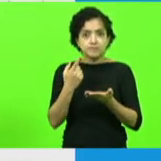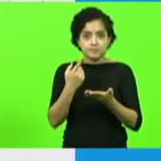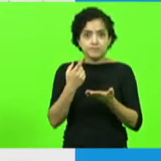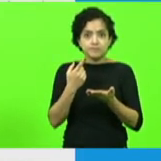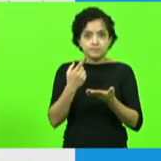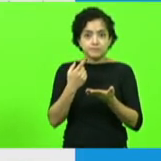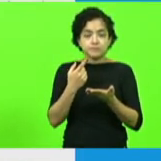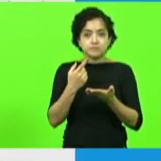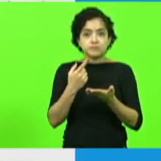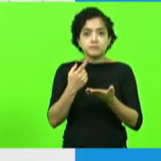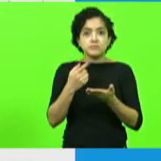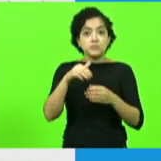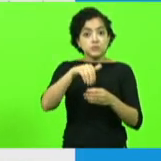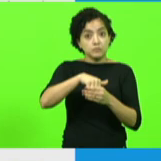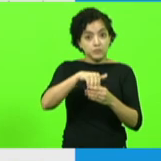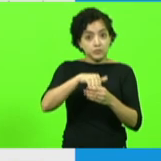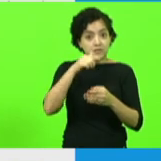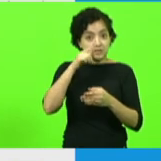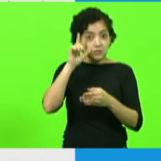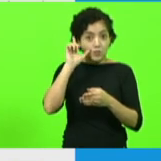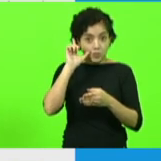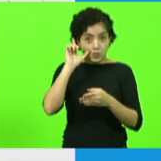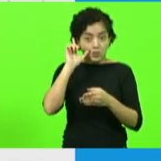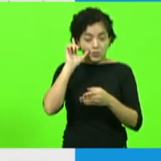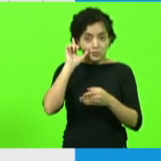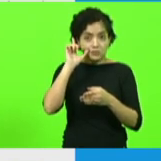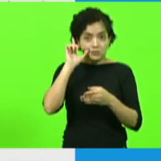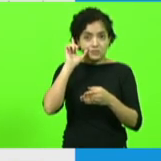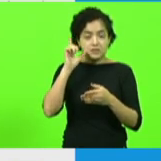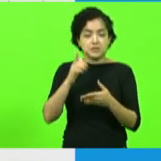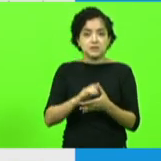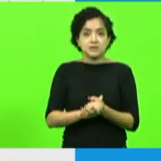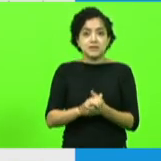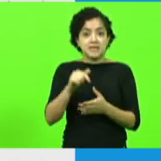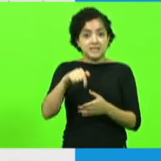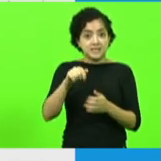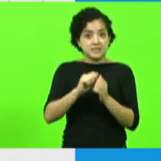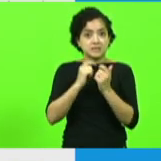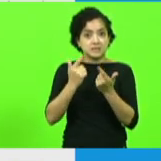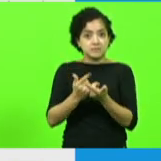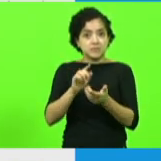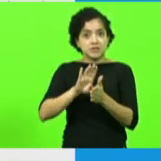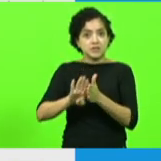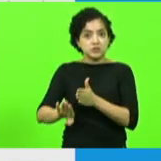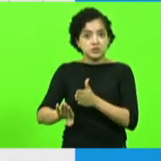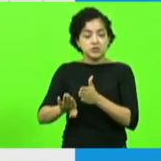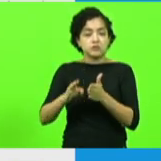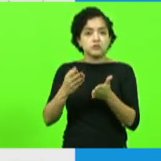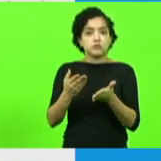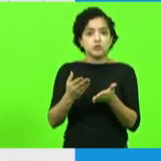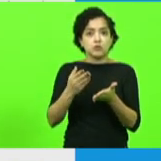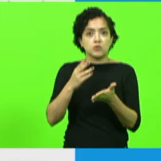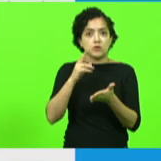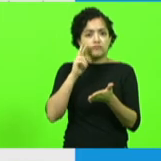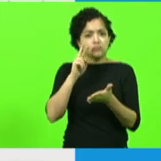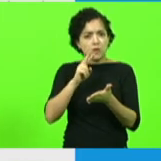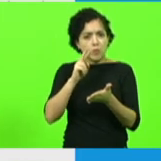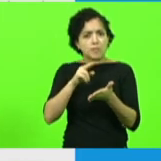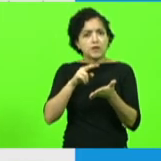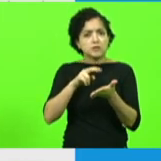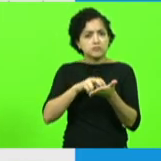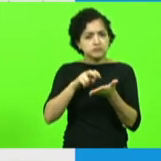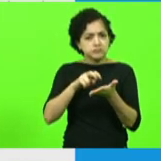minucioso sobre a votação de ontem dos privilégios aqui que a Assembleia rejeitou todo dia de manhã acompanho o Anderson Silva